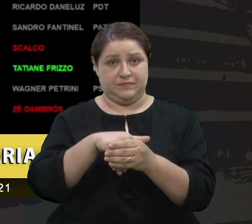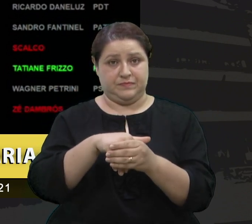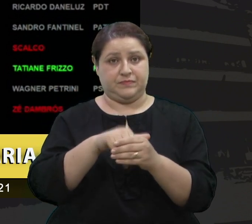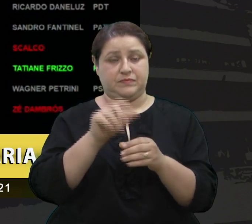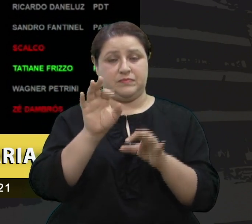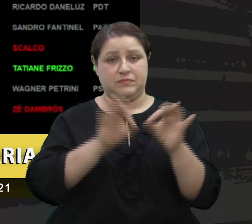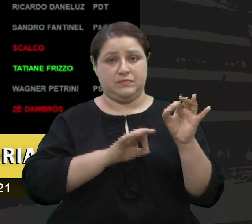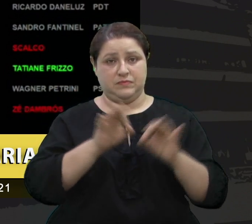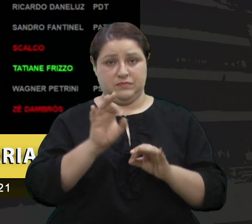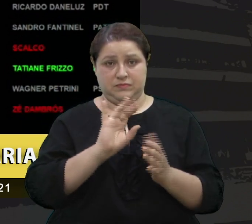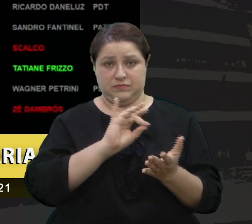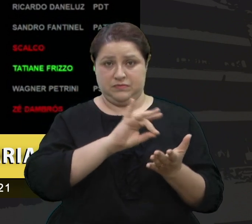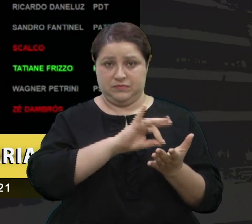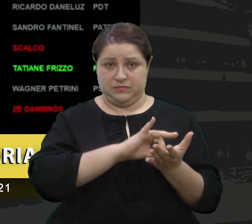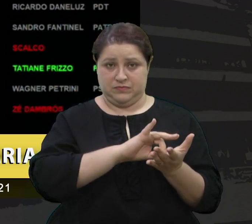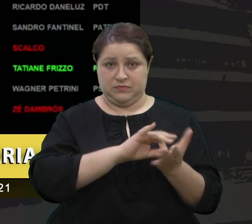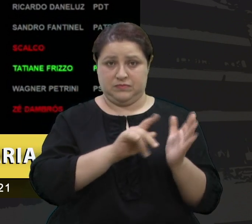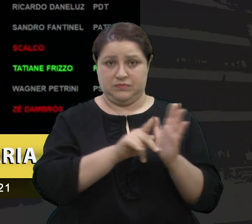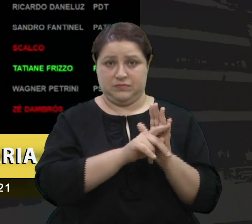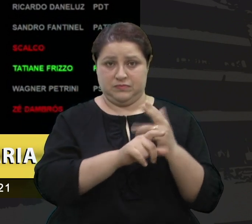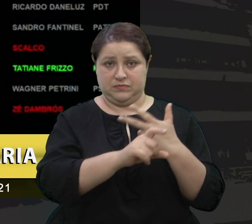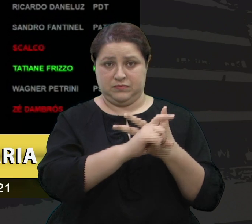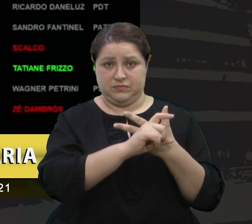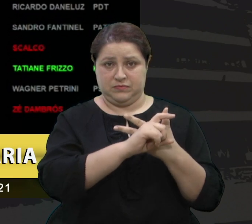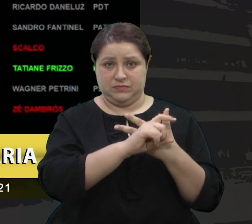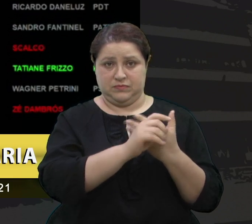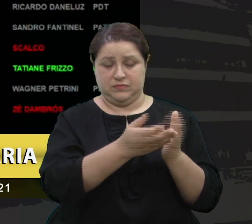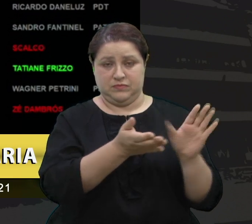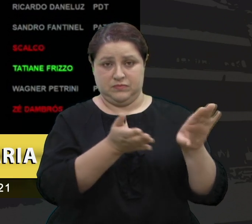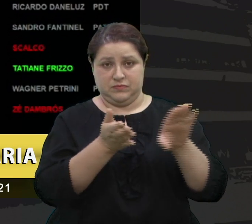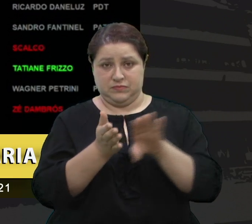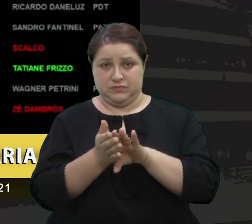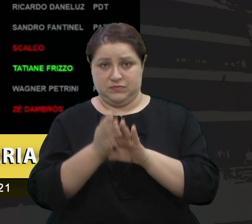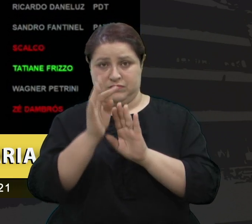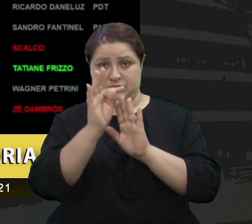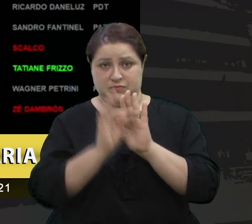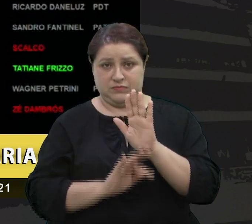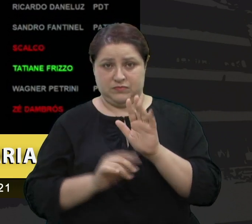registro vereadores. Original, vindo do Executivo, com mensagem retificativa.